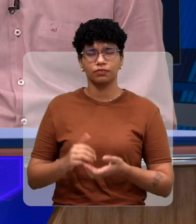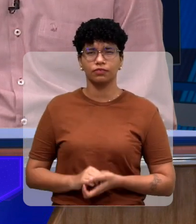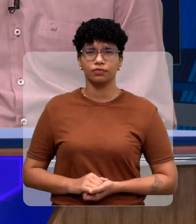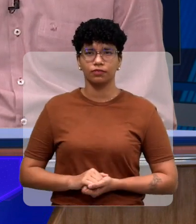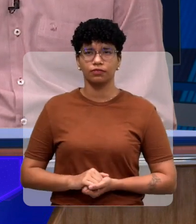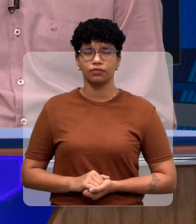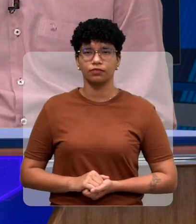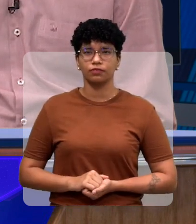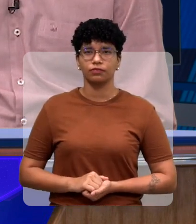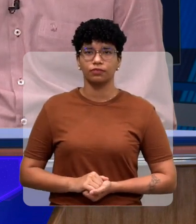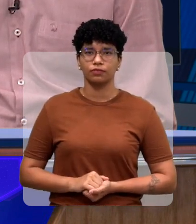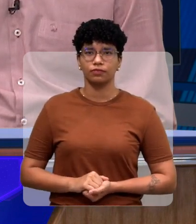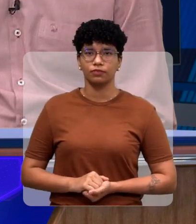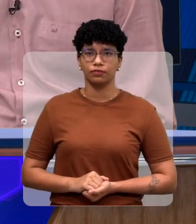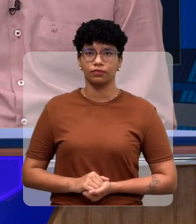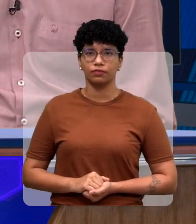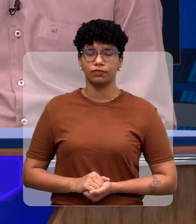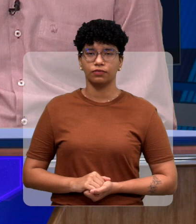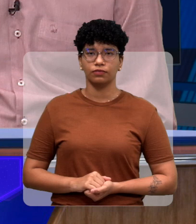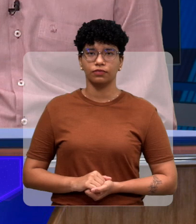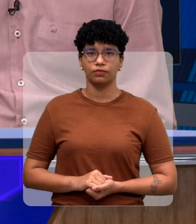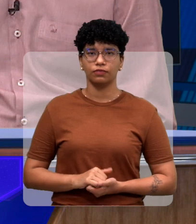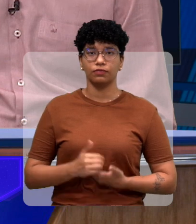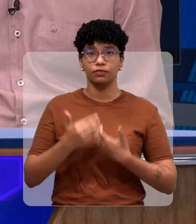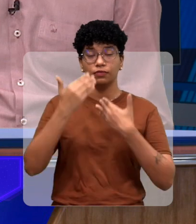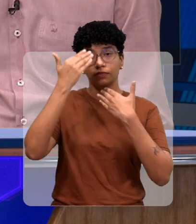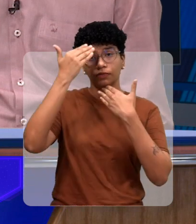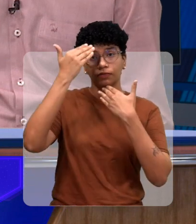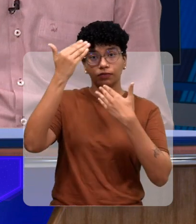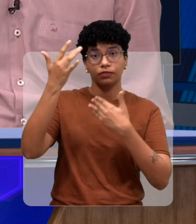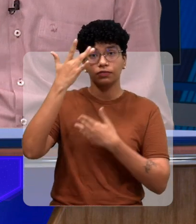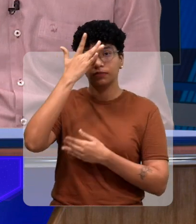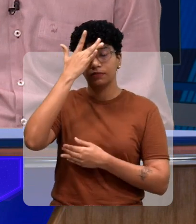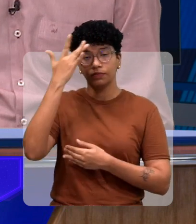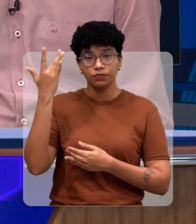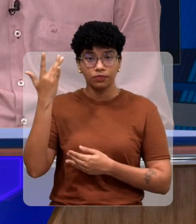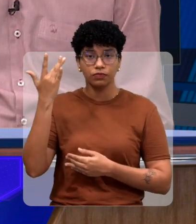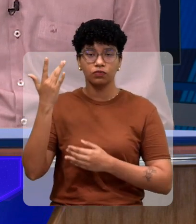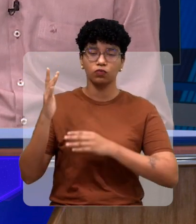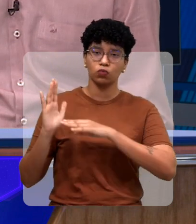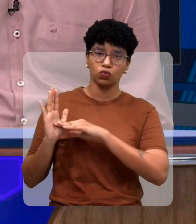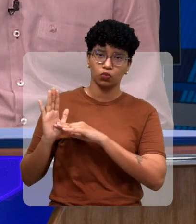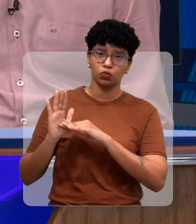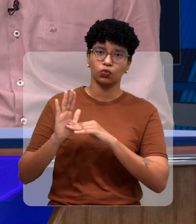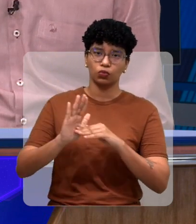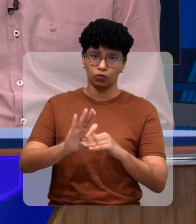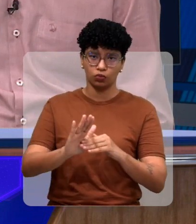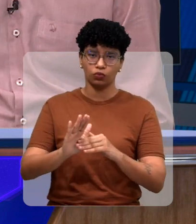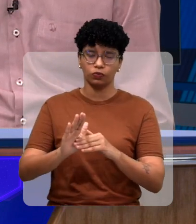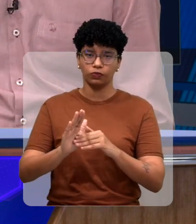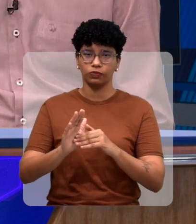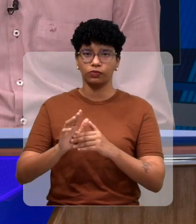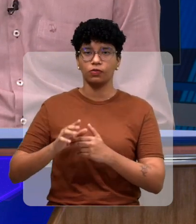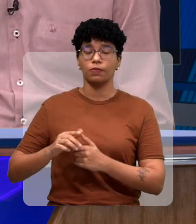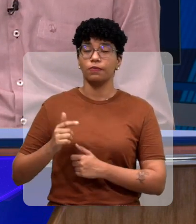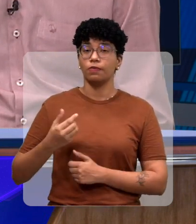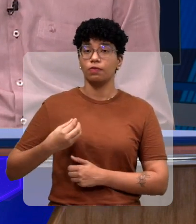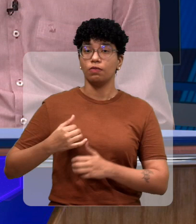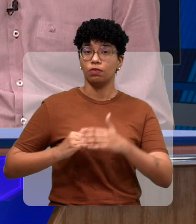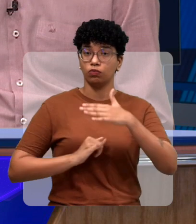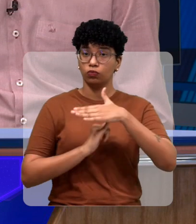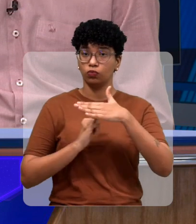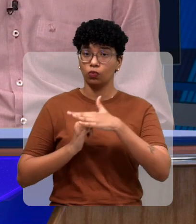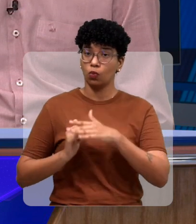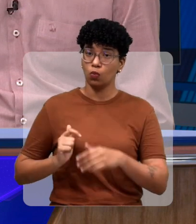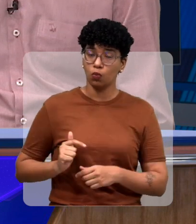pensamento final é só agradecer também as pessoas que direto ou indiretamente contribuem para a existência da